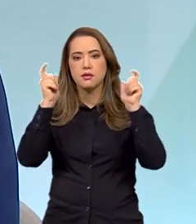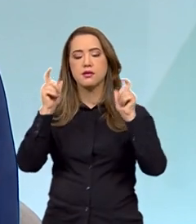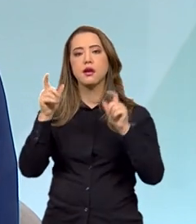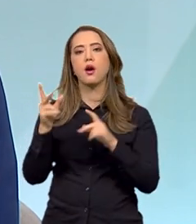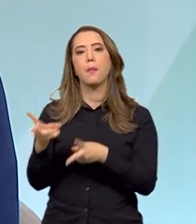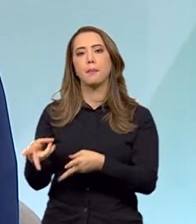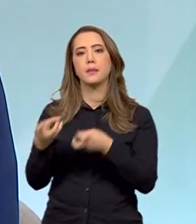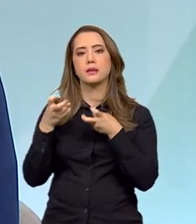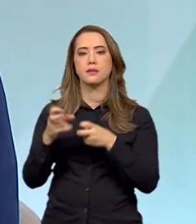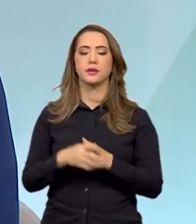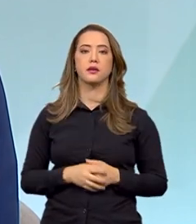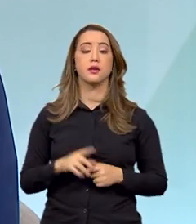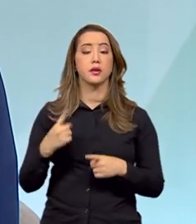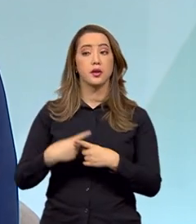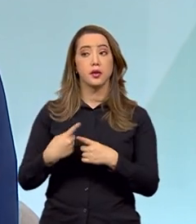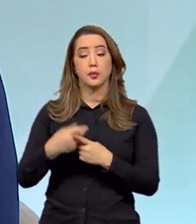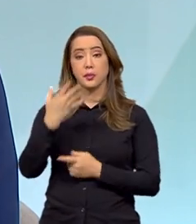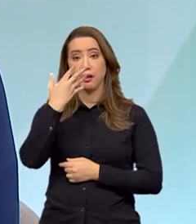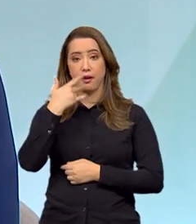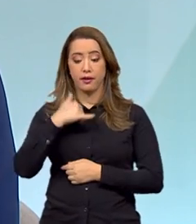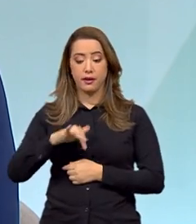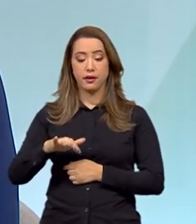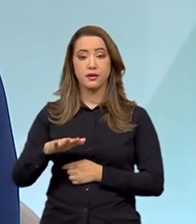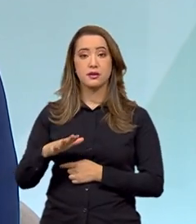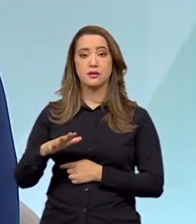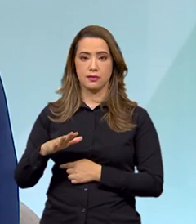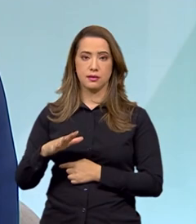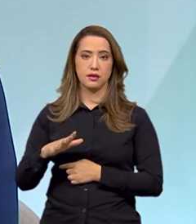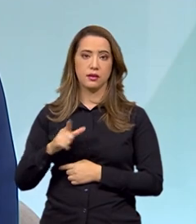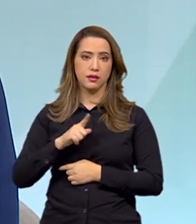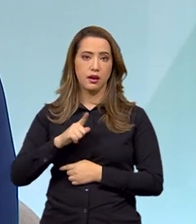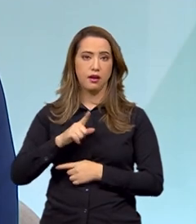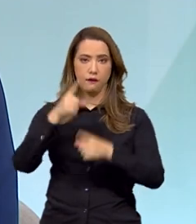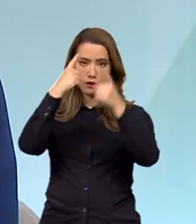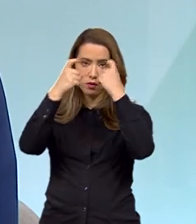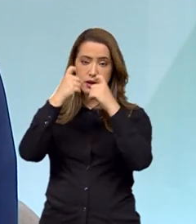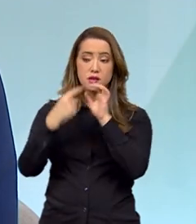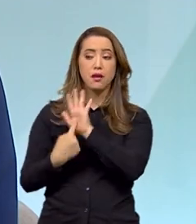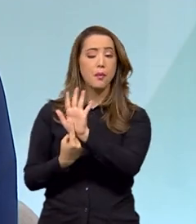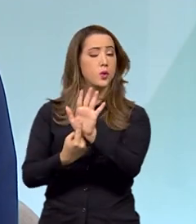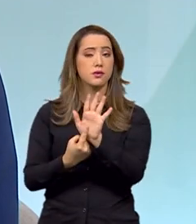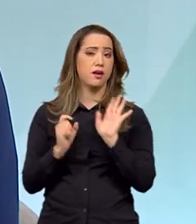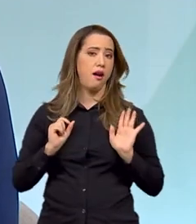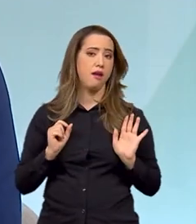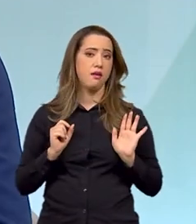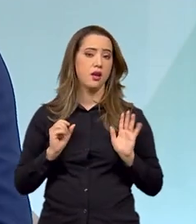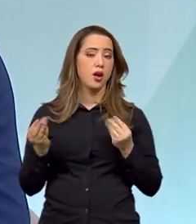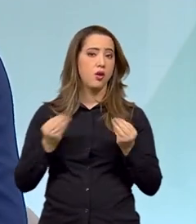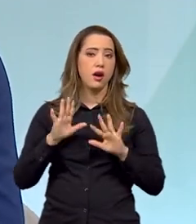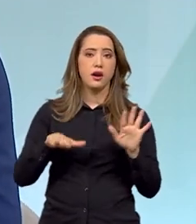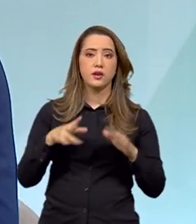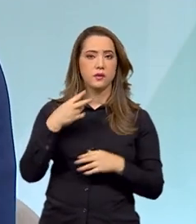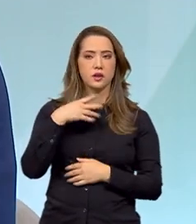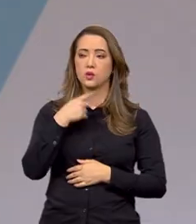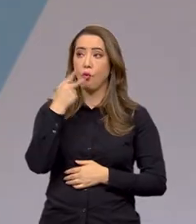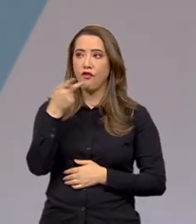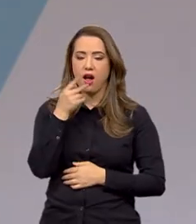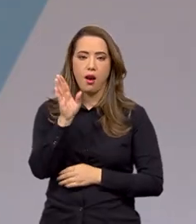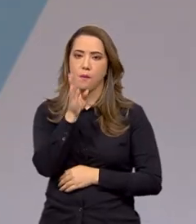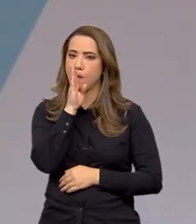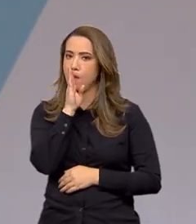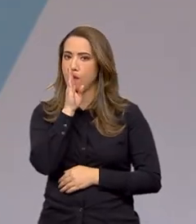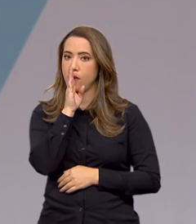identificadores. Porque a criança, Paulo, que sofreu uma violência, ela vai externalizar de alguma forma, ela não vai muitas vezes verbalizar,